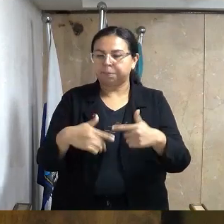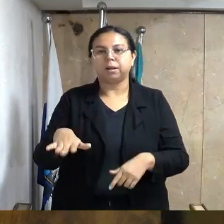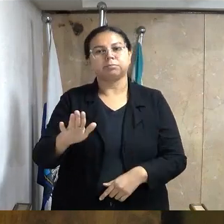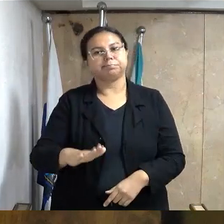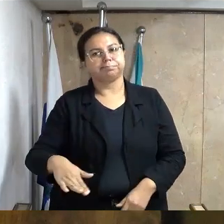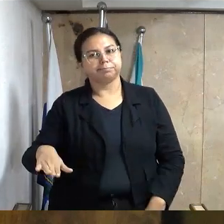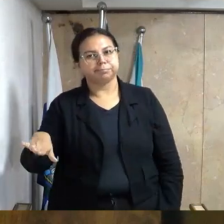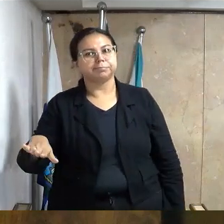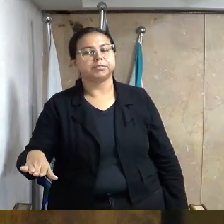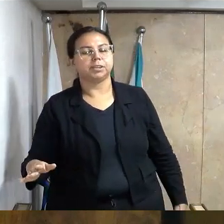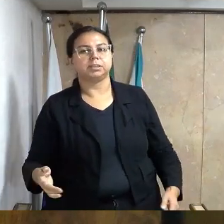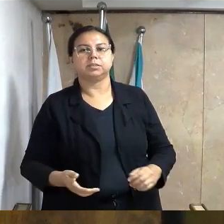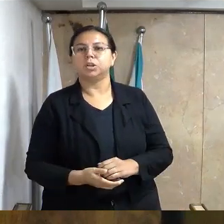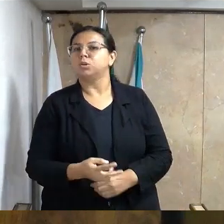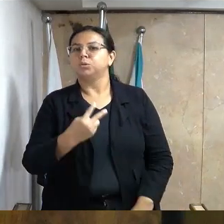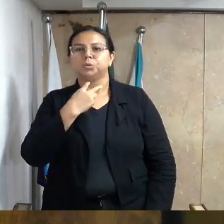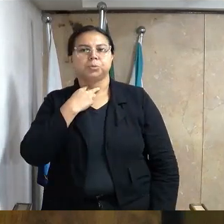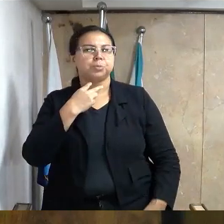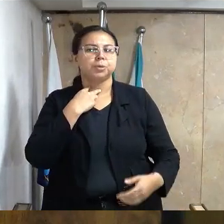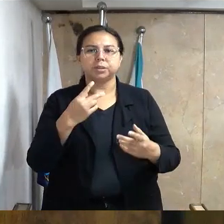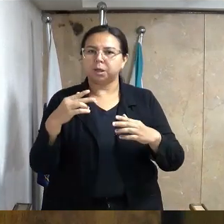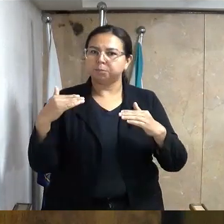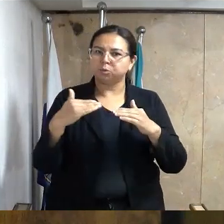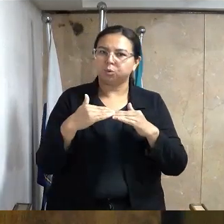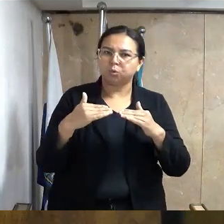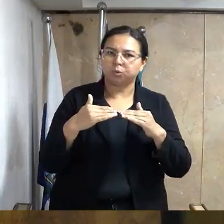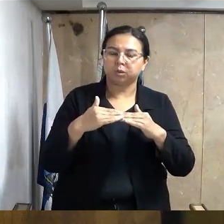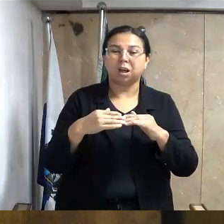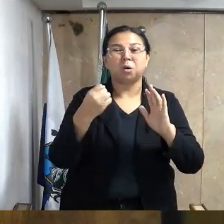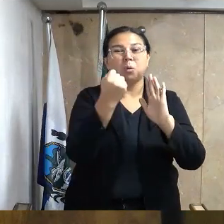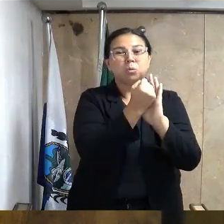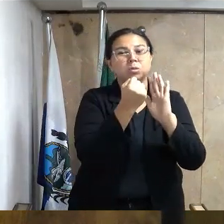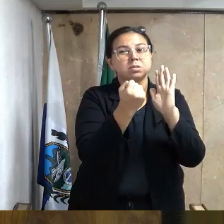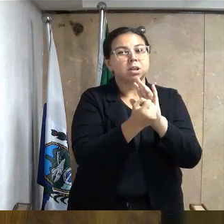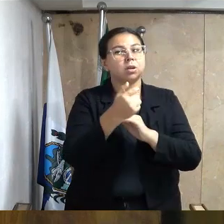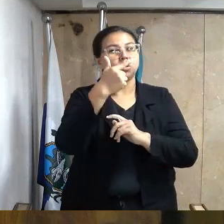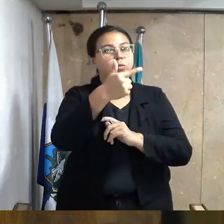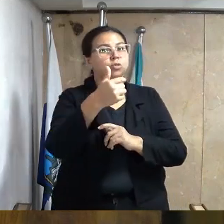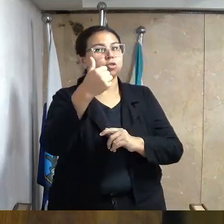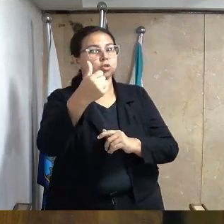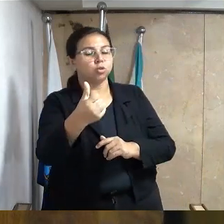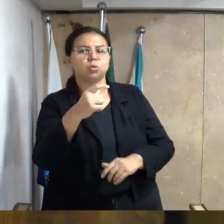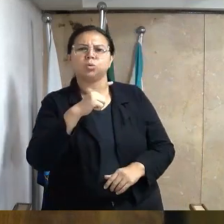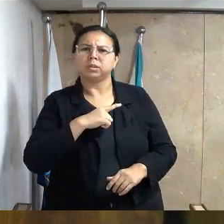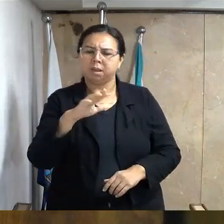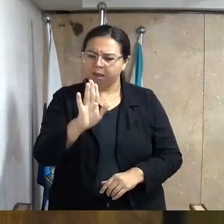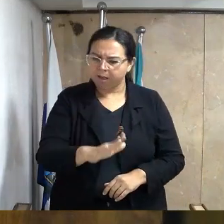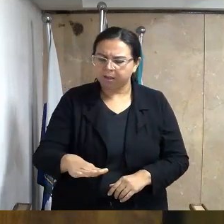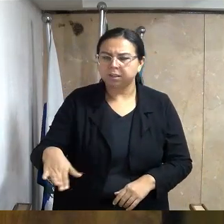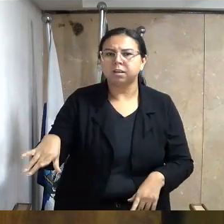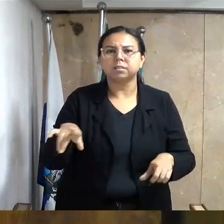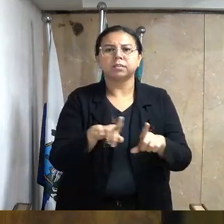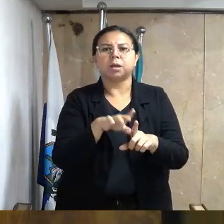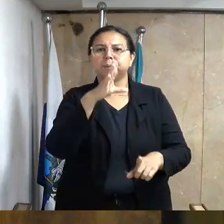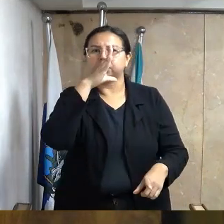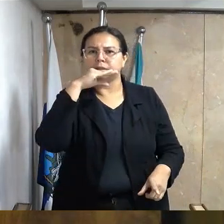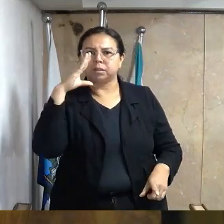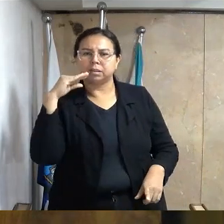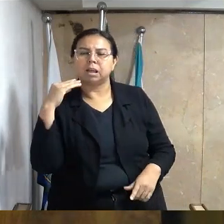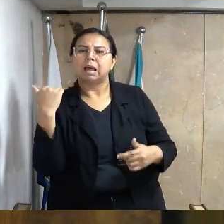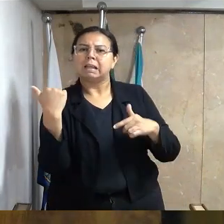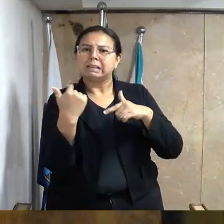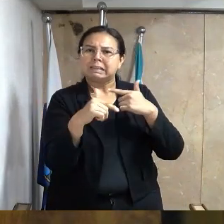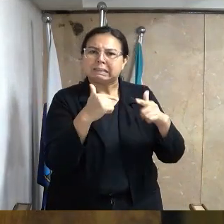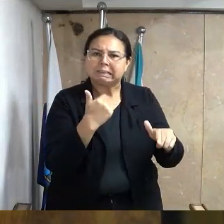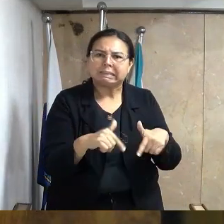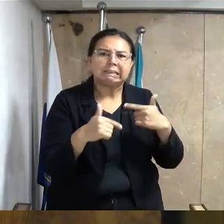É inaceitável que, em pleno século XXI, ainda existam crianças e adolescentes submetidos